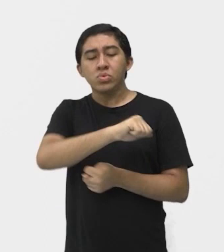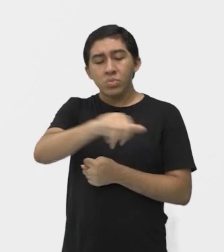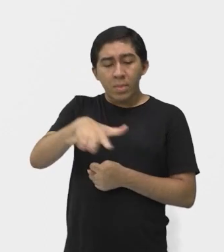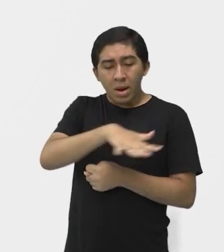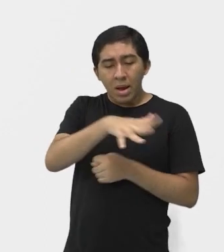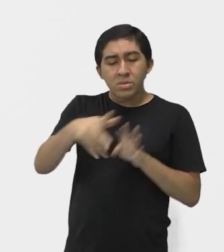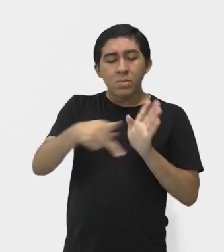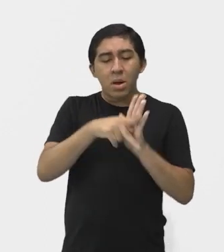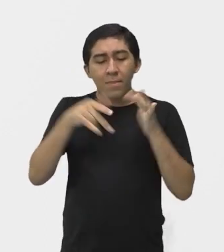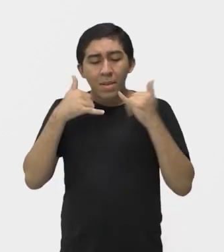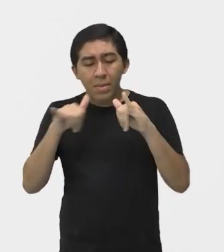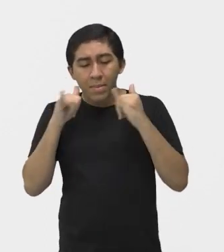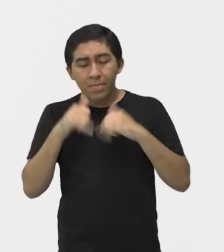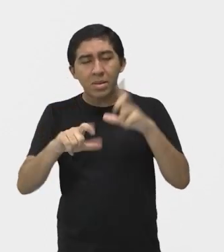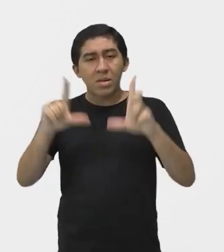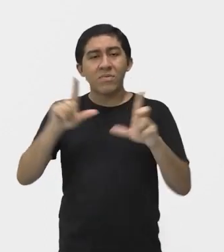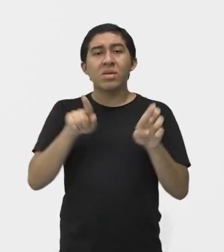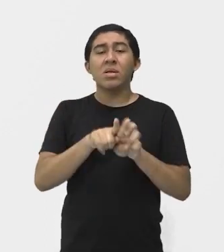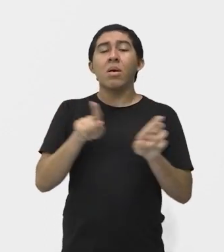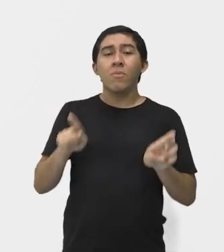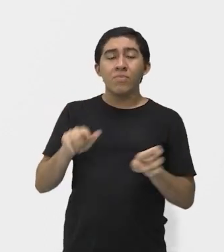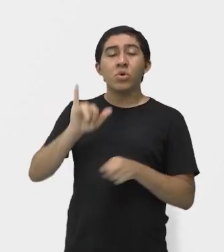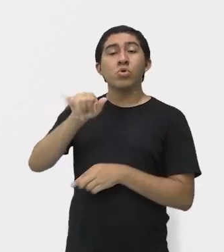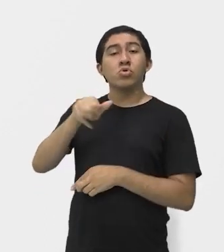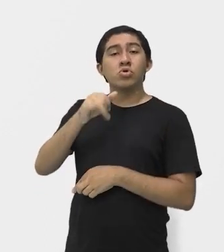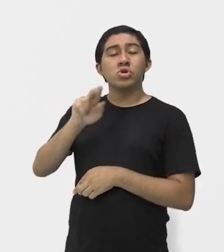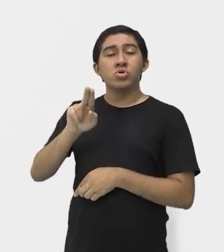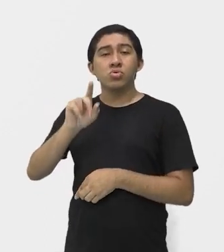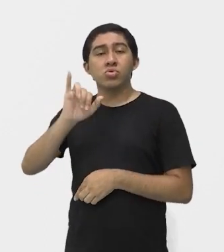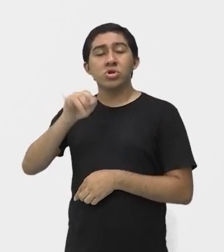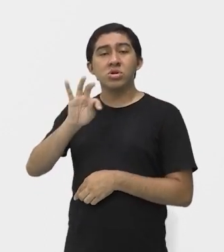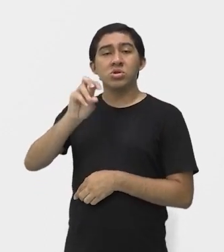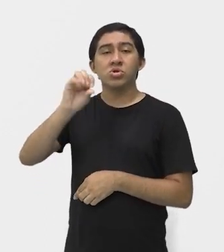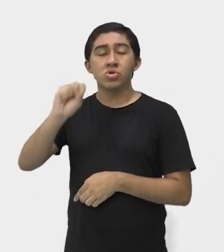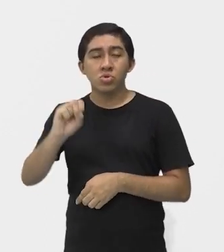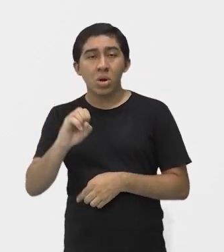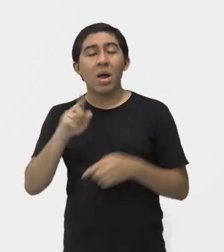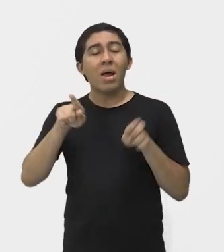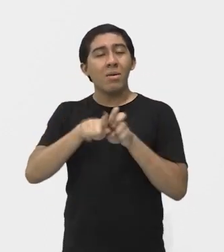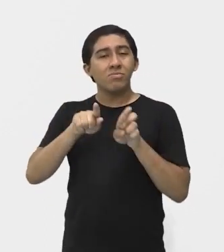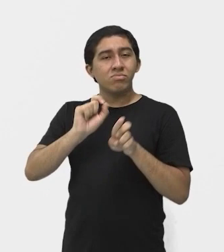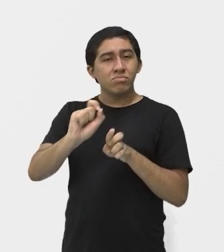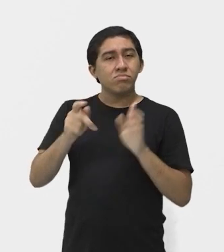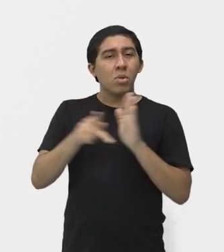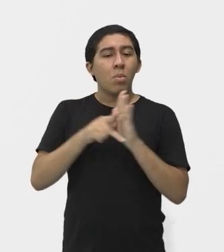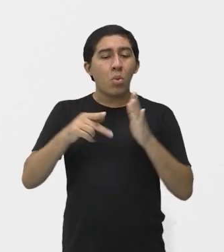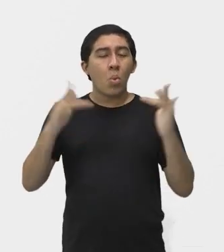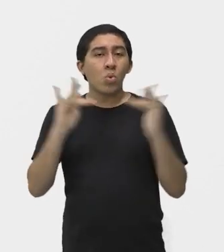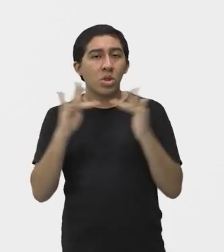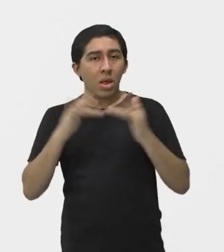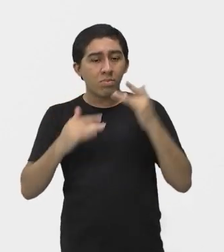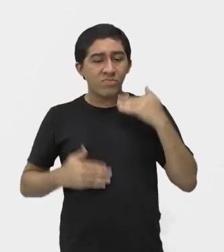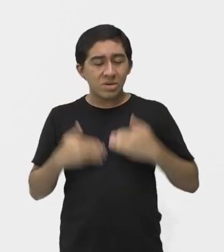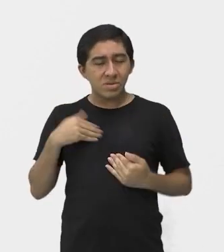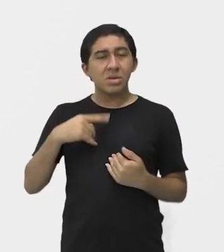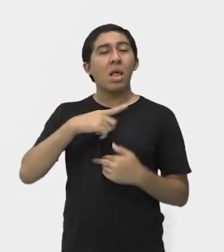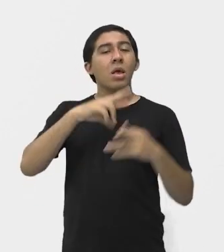jiu-jitsu, ela é uma luta de contato físico, né? Mas um contato físico cercado de respeito, de